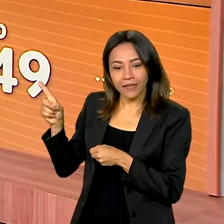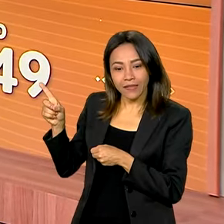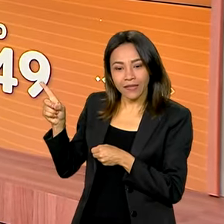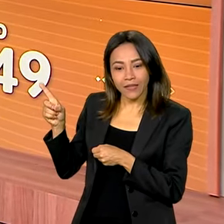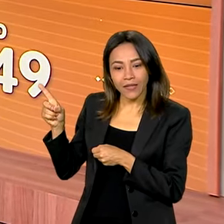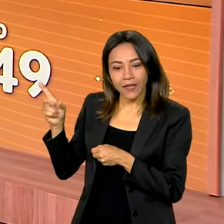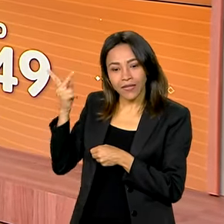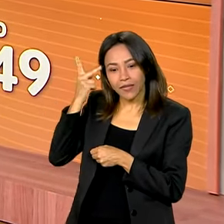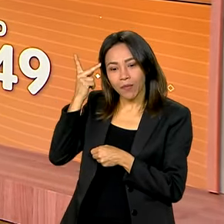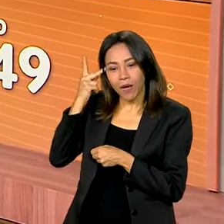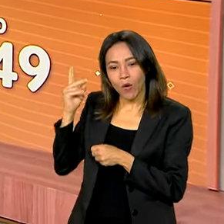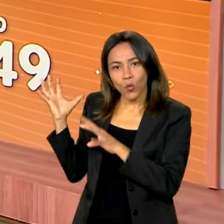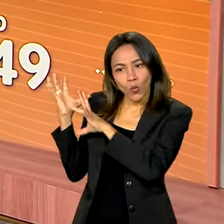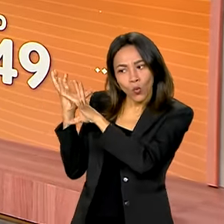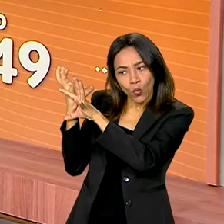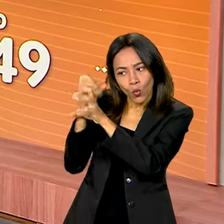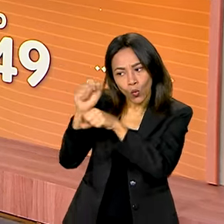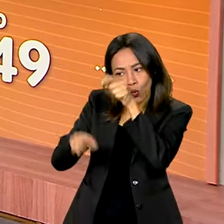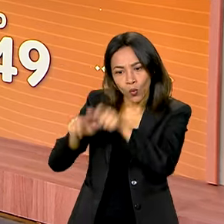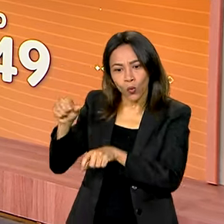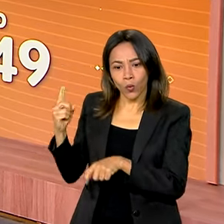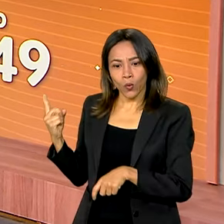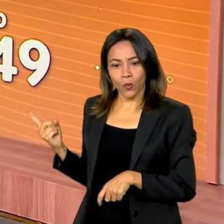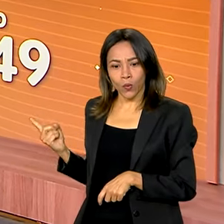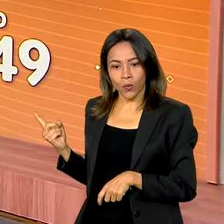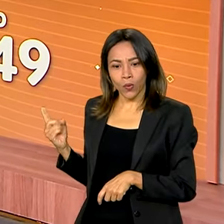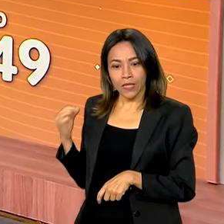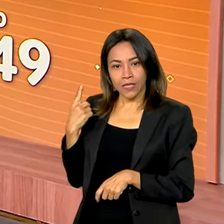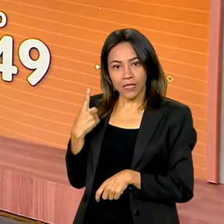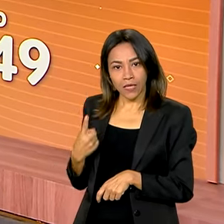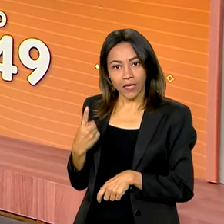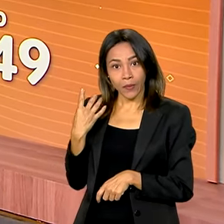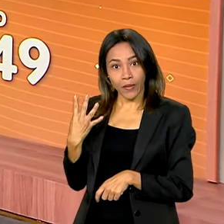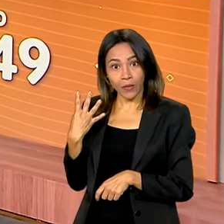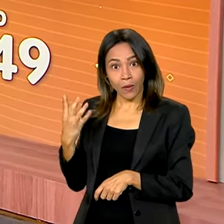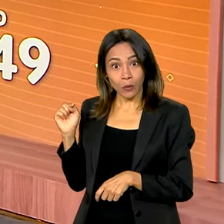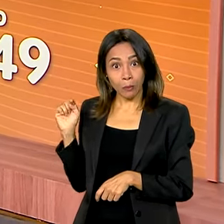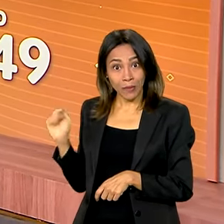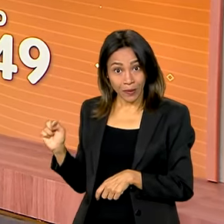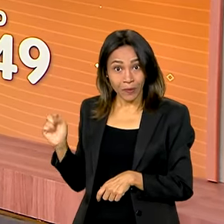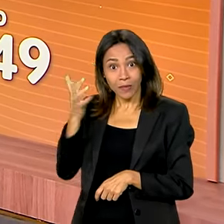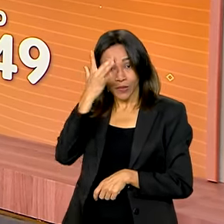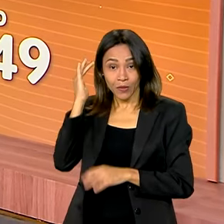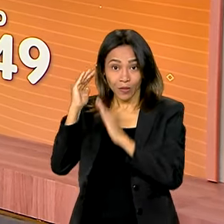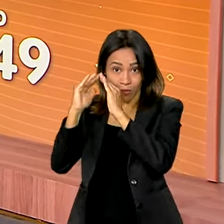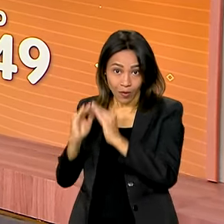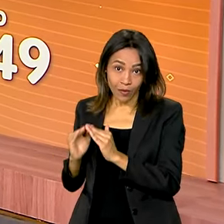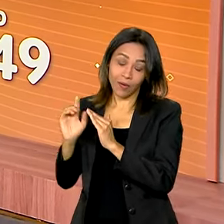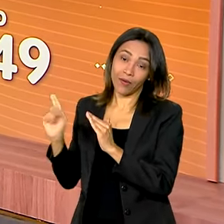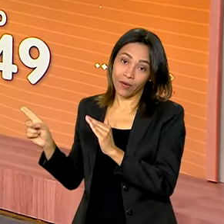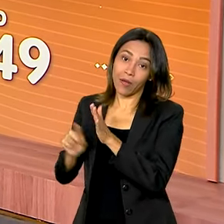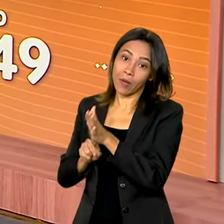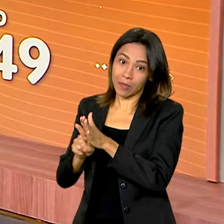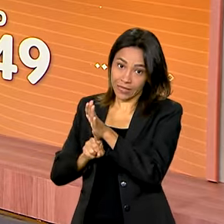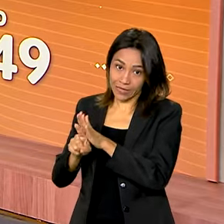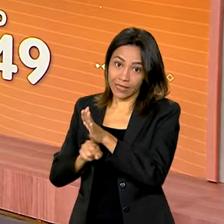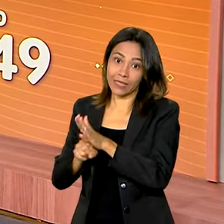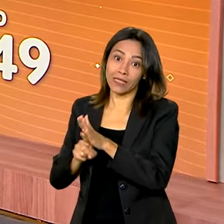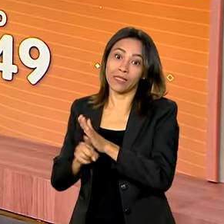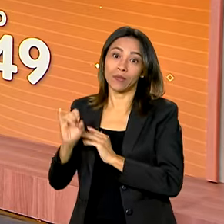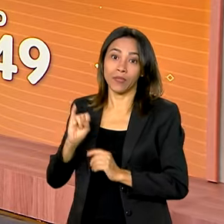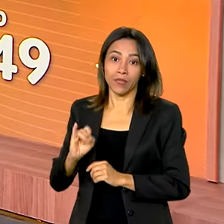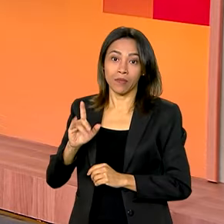Paulo, tem uma população de pouco mais de 144 mil habitantes, isso de acordo com o censo do IBGE de